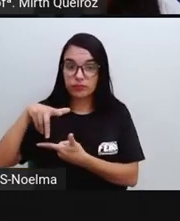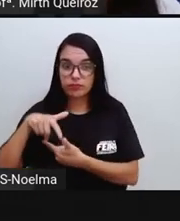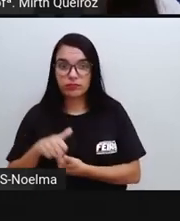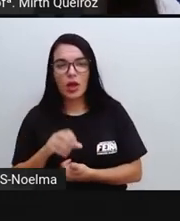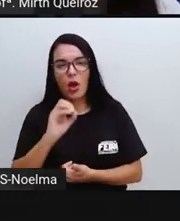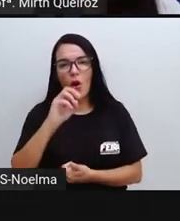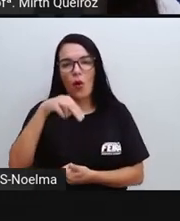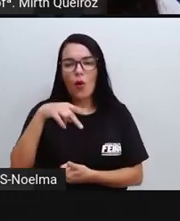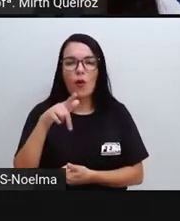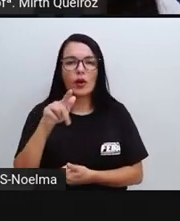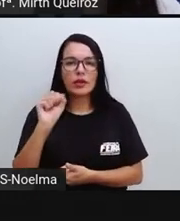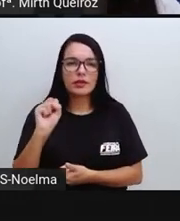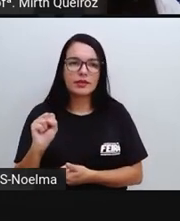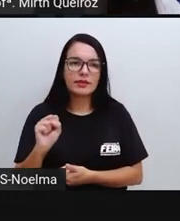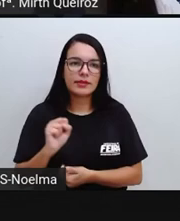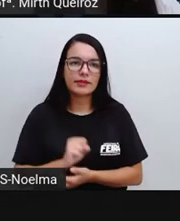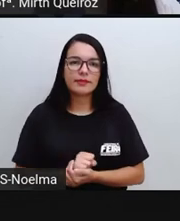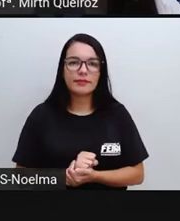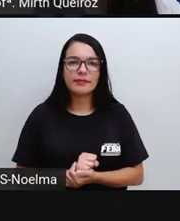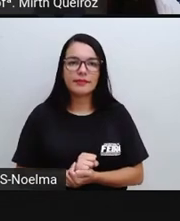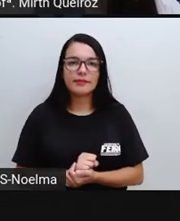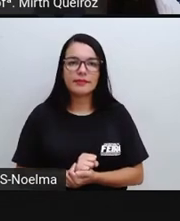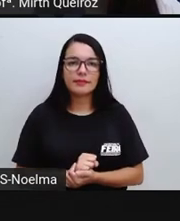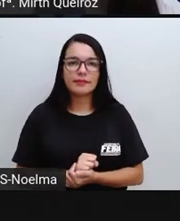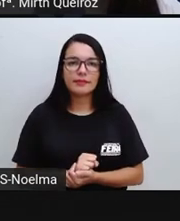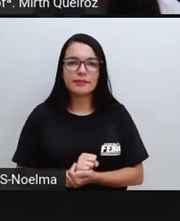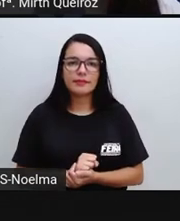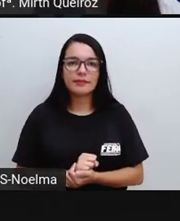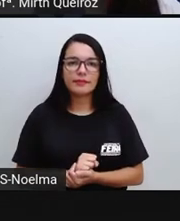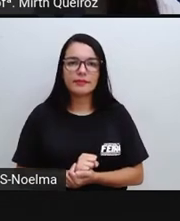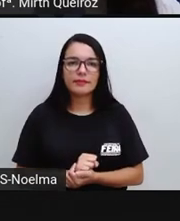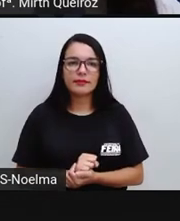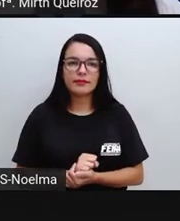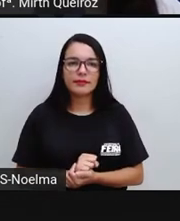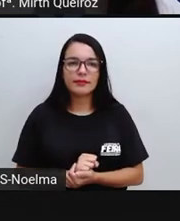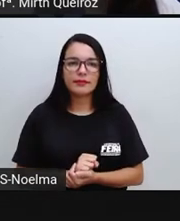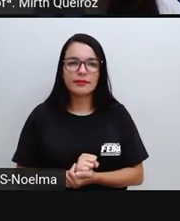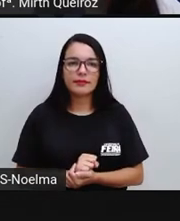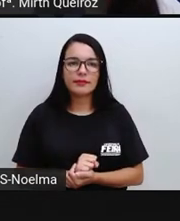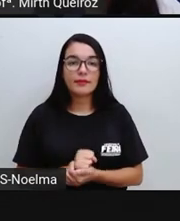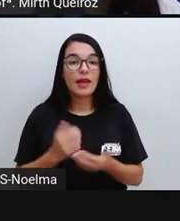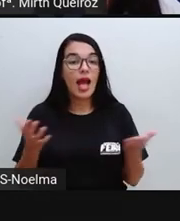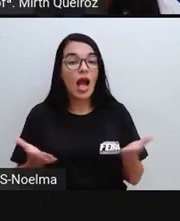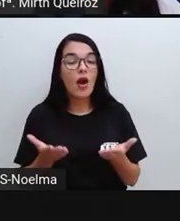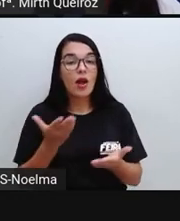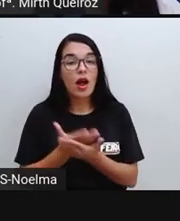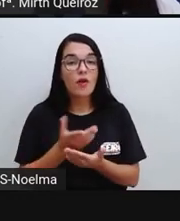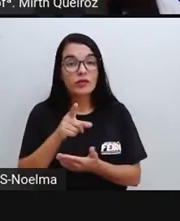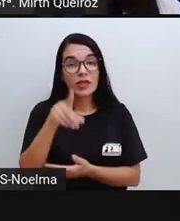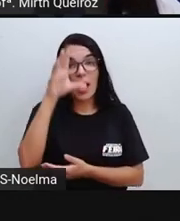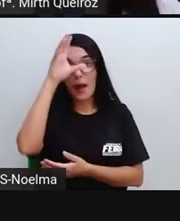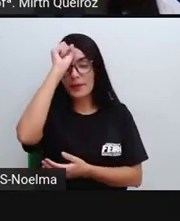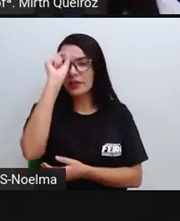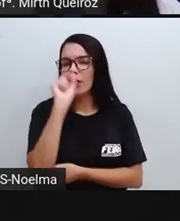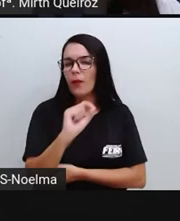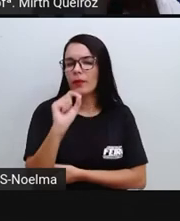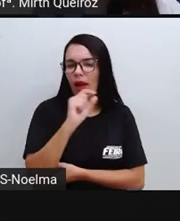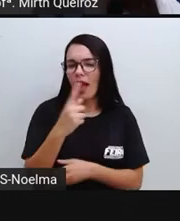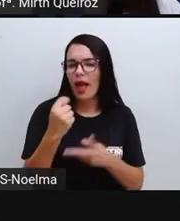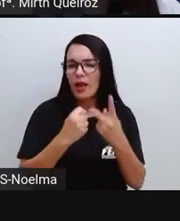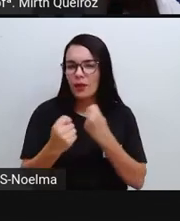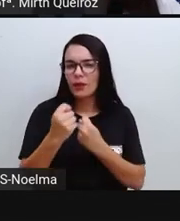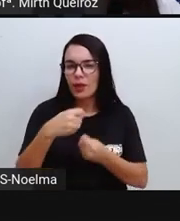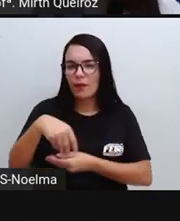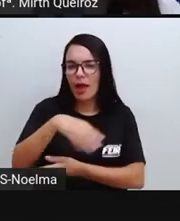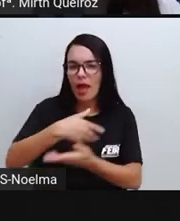as ONGs, certo? Vão fazer parte desse setor. Então, nessa aula, você aprendeu que a economia